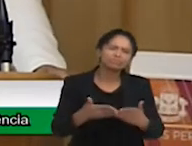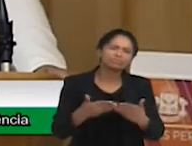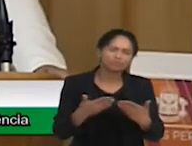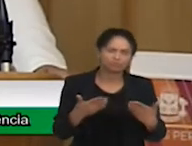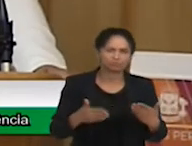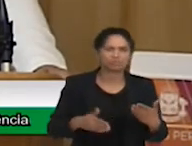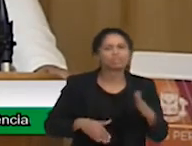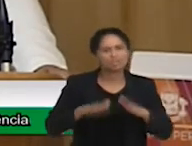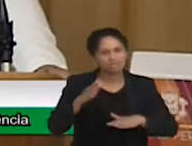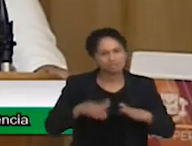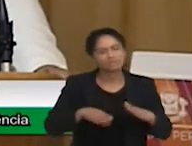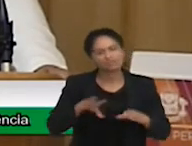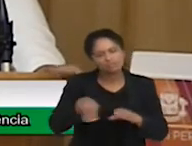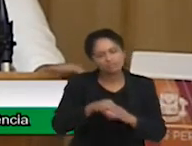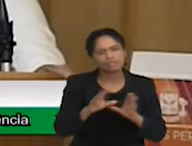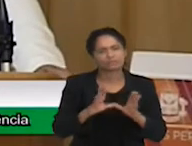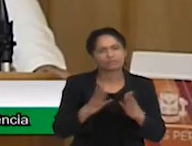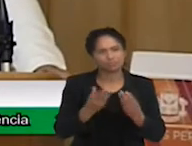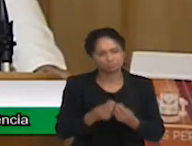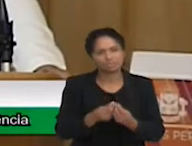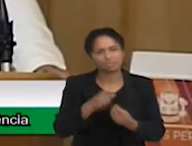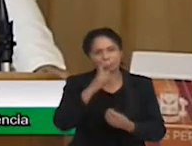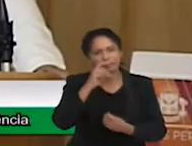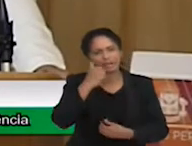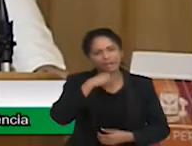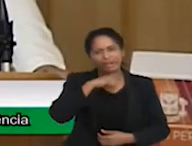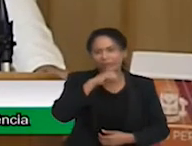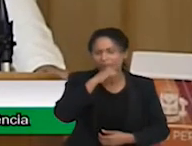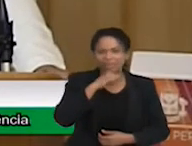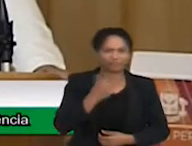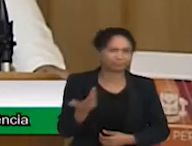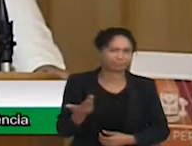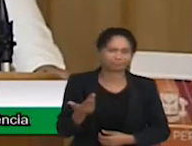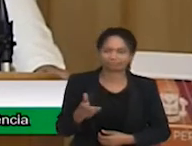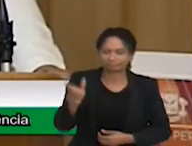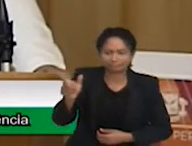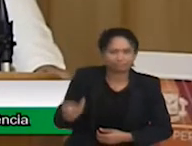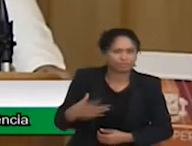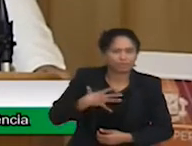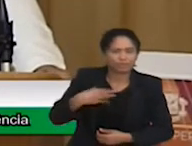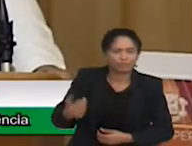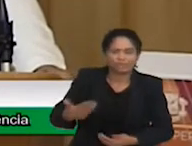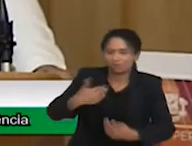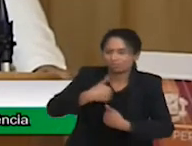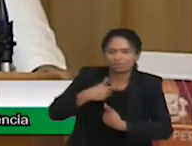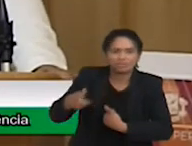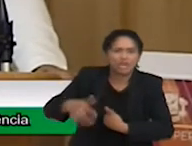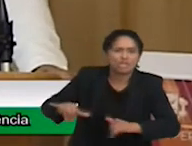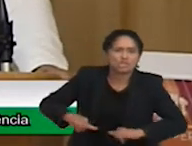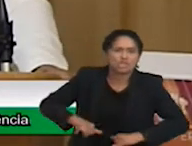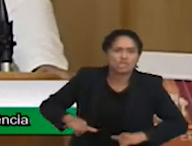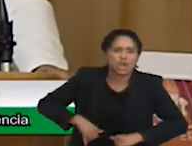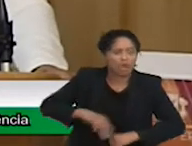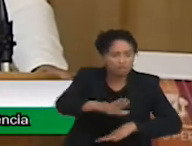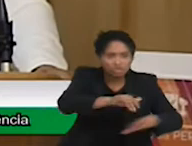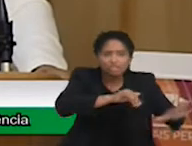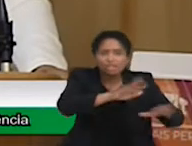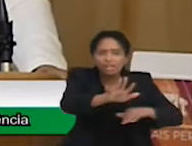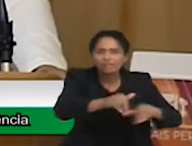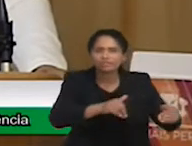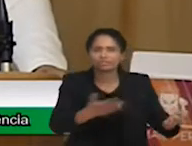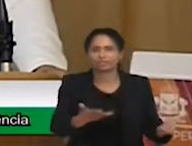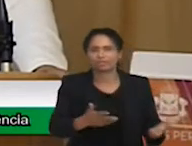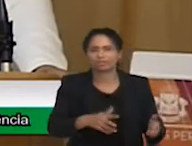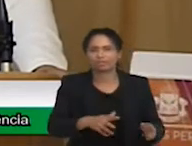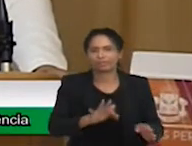pais que a gente tem buscado, acionado o conselho tutelar, porque a criança foi diagnosticada lá com três